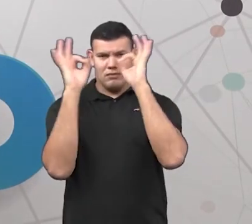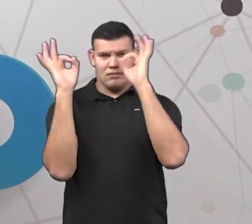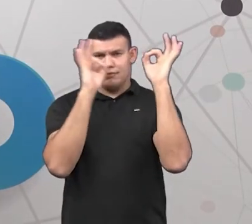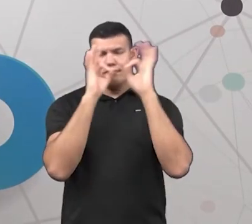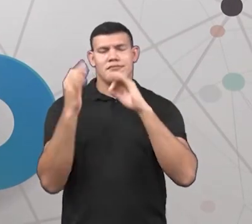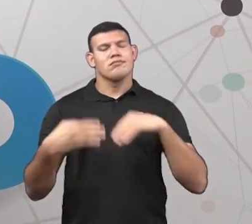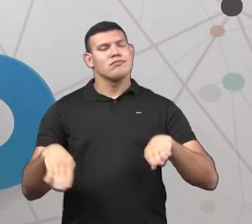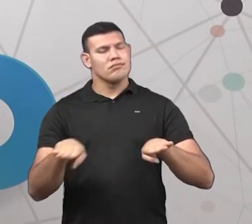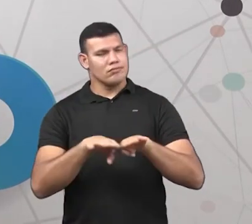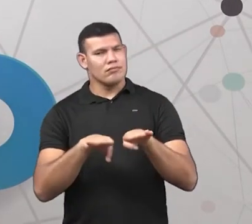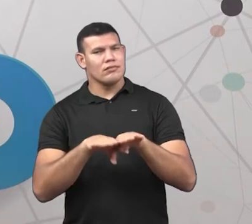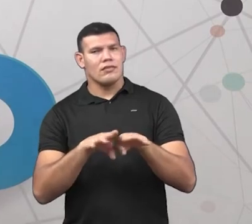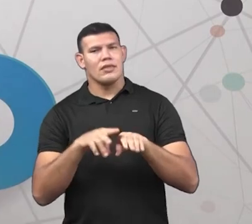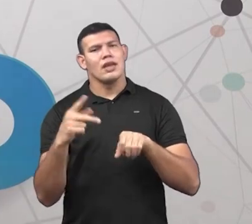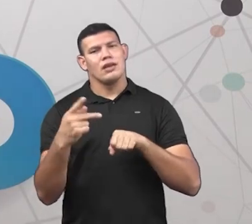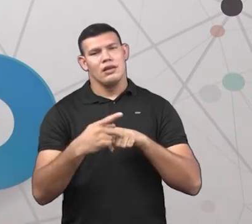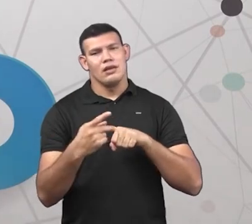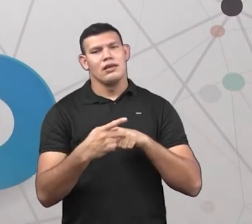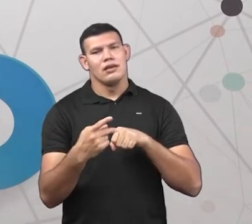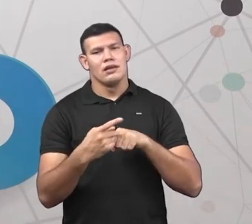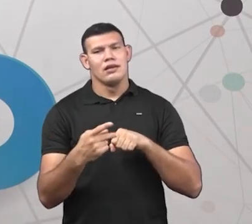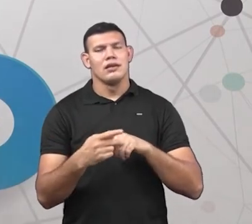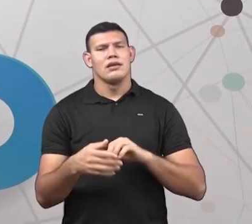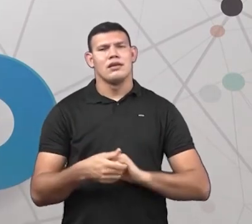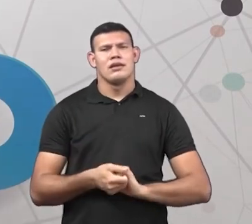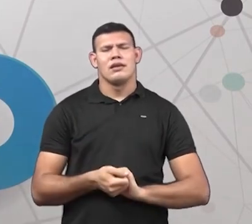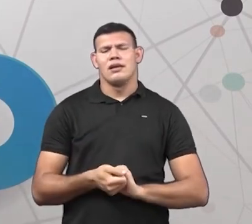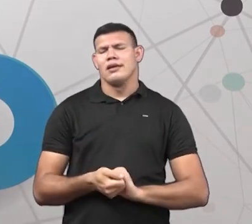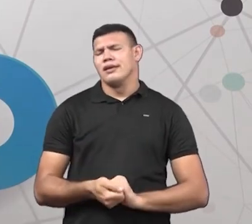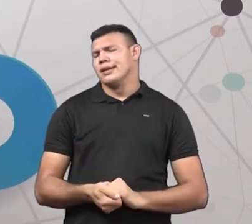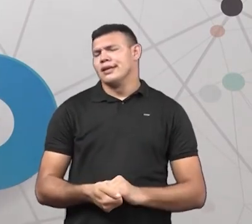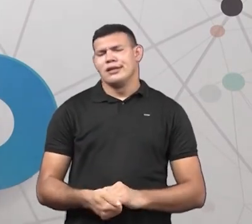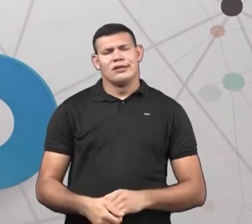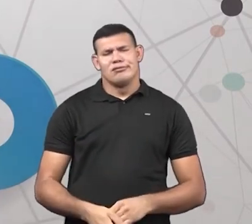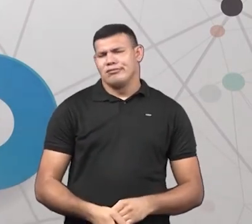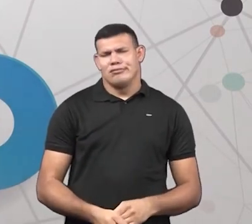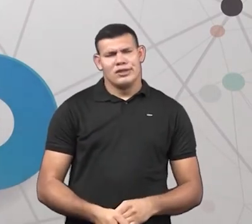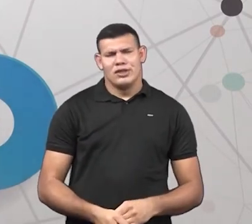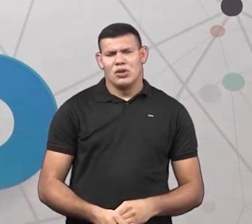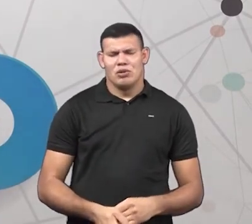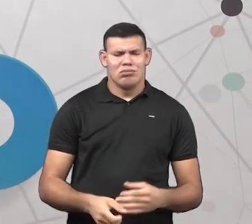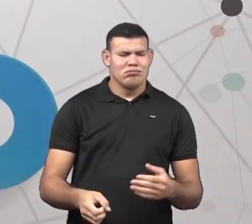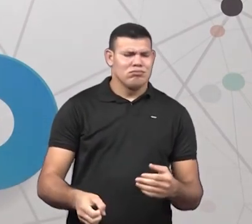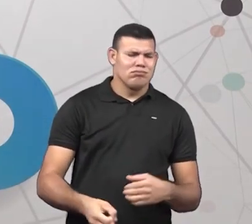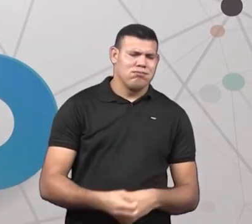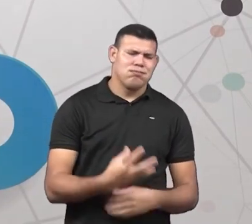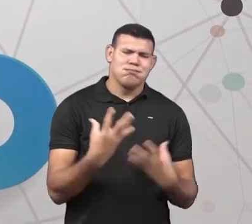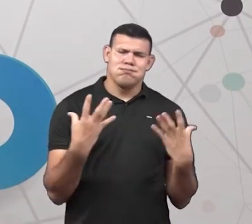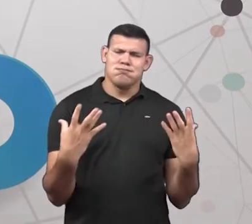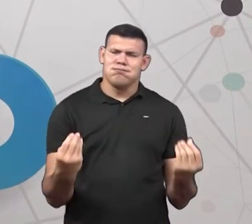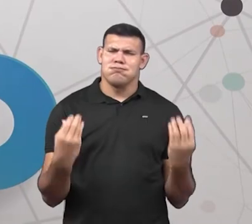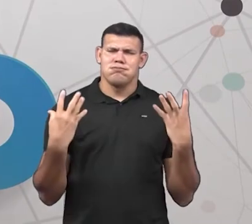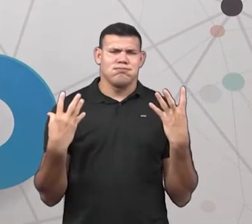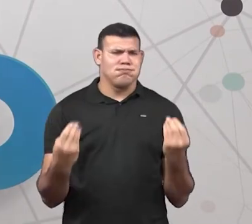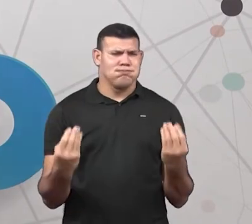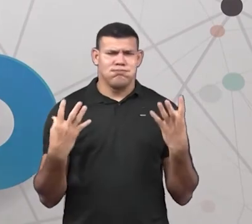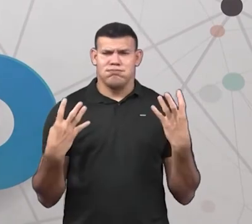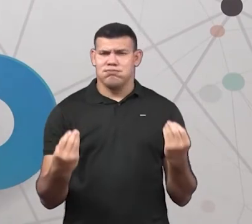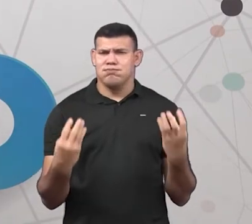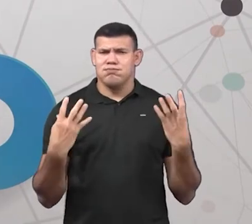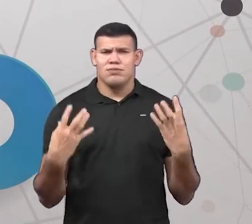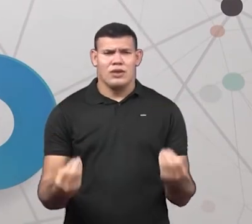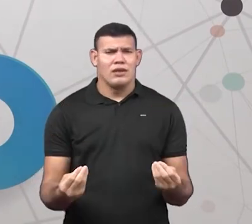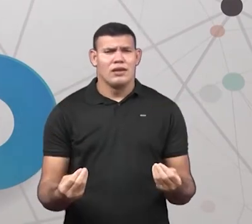E fez também um aqui de pedra. E uma série de coisas. Uma série de coisas que dá pra se fazer